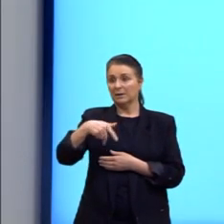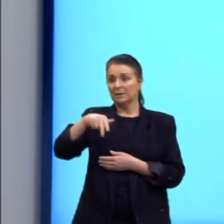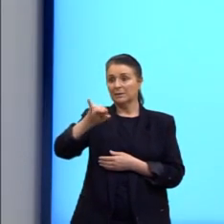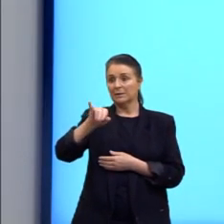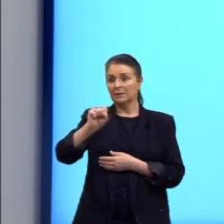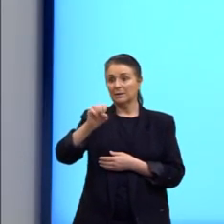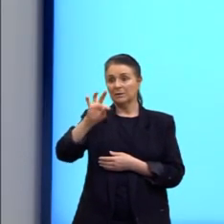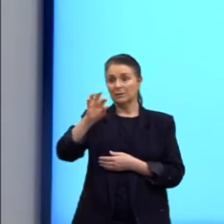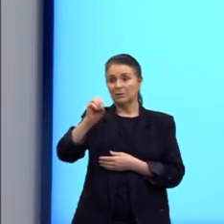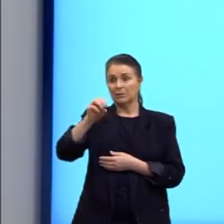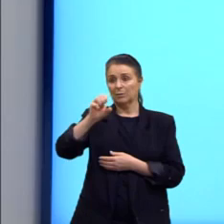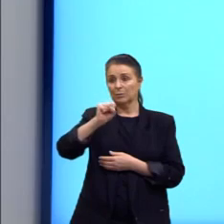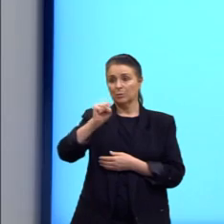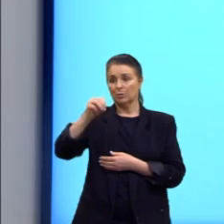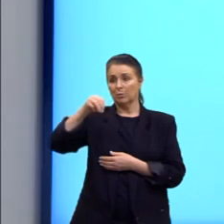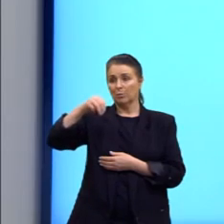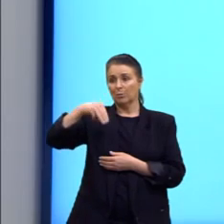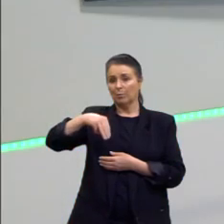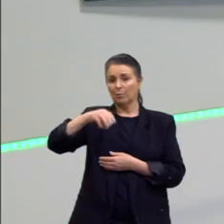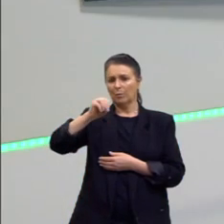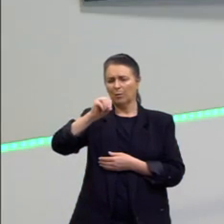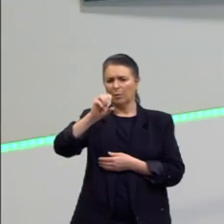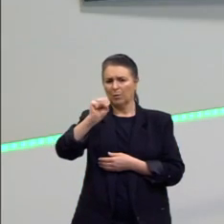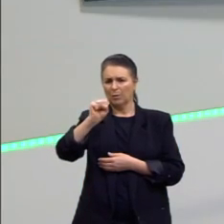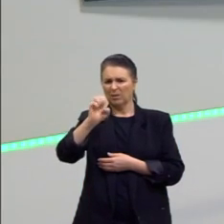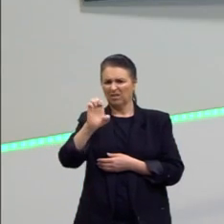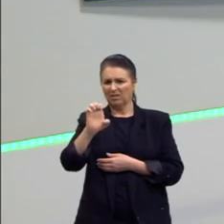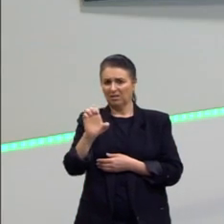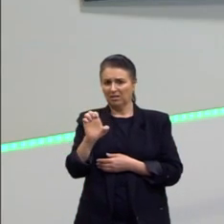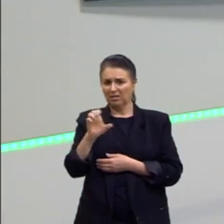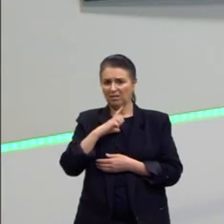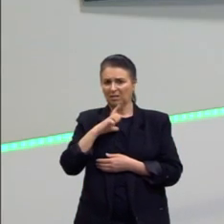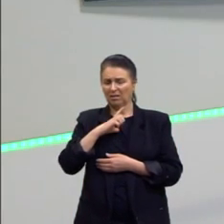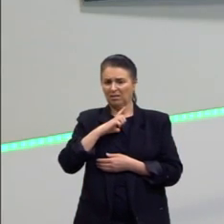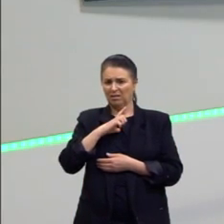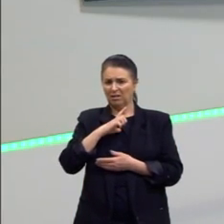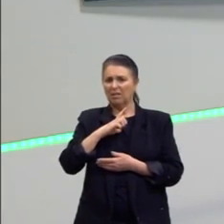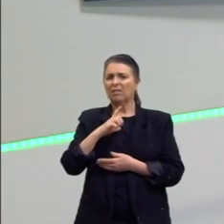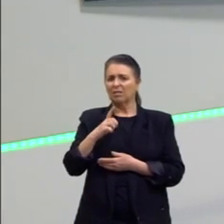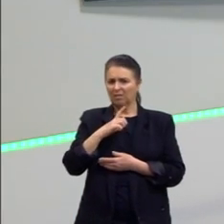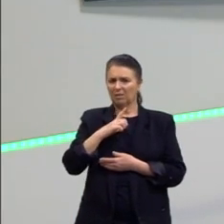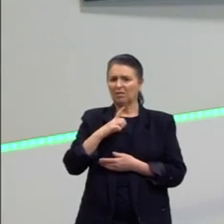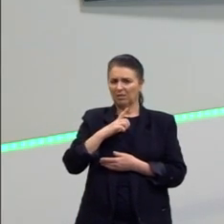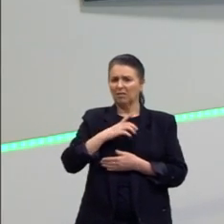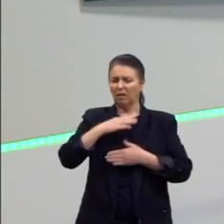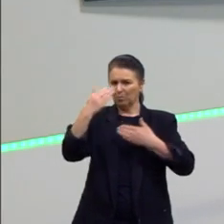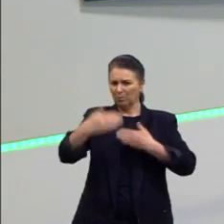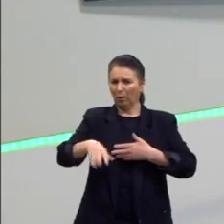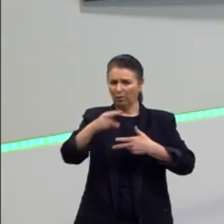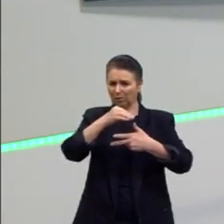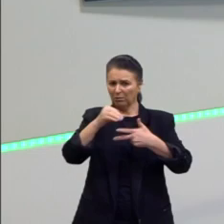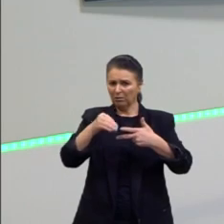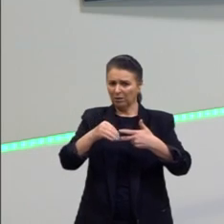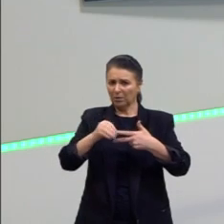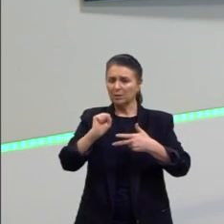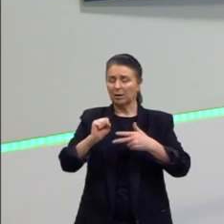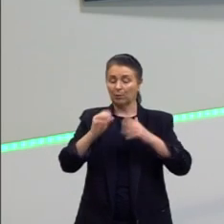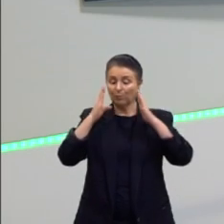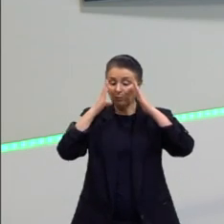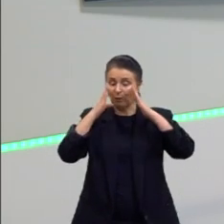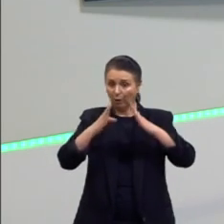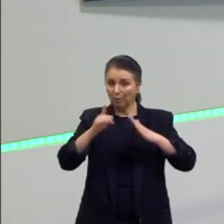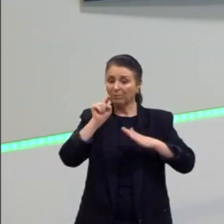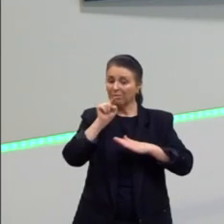Esquistossomose. Professor, essas doenças caem no Enem. Ai, estou perdido. Não, não está perdido, gente. Foca nessas doenças